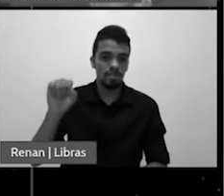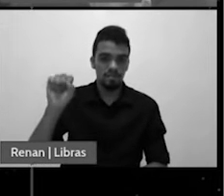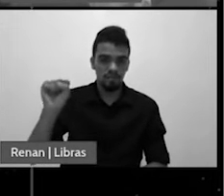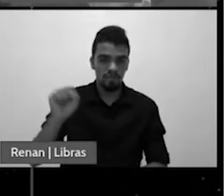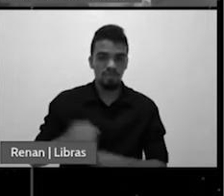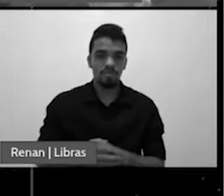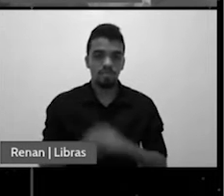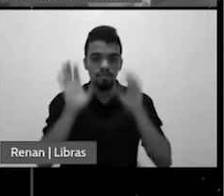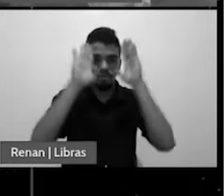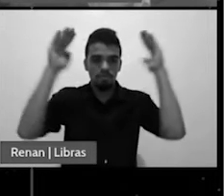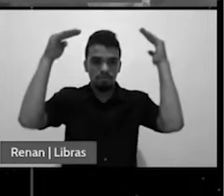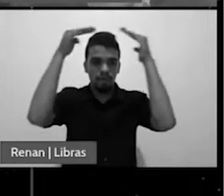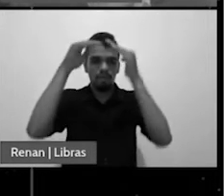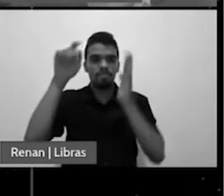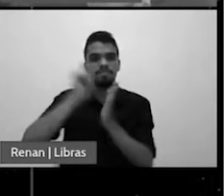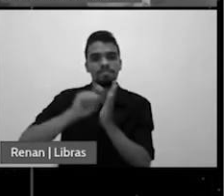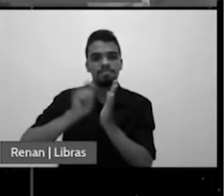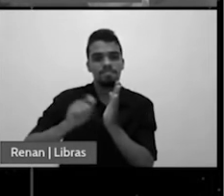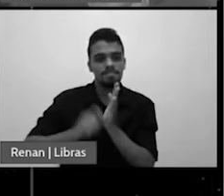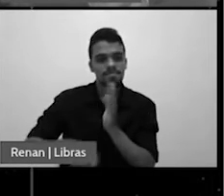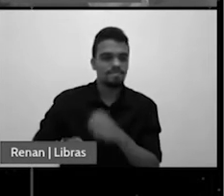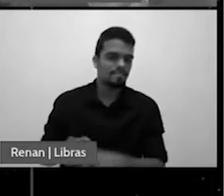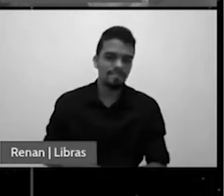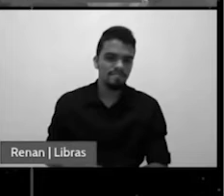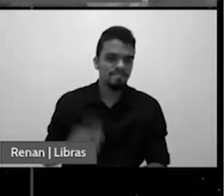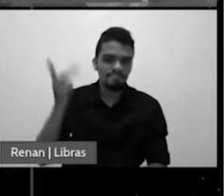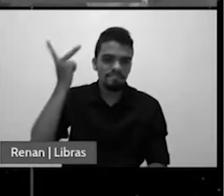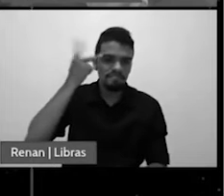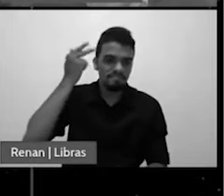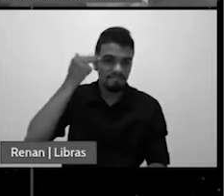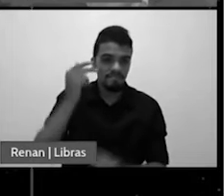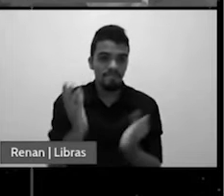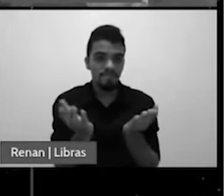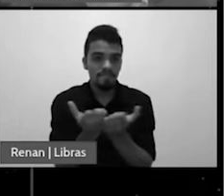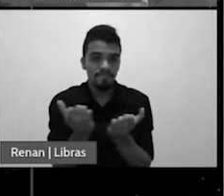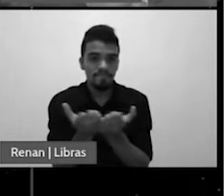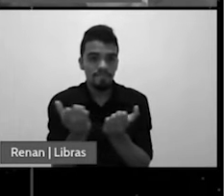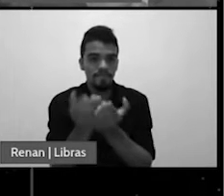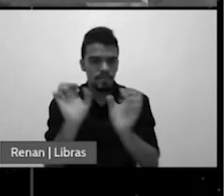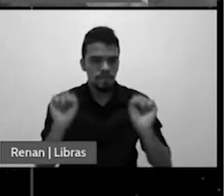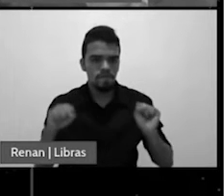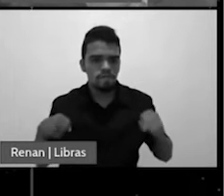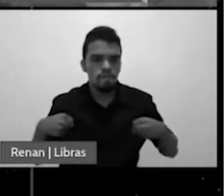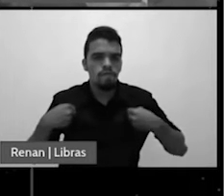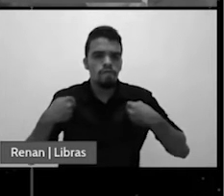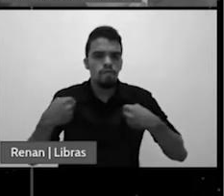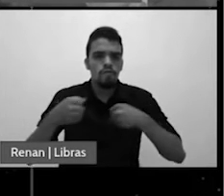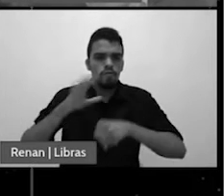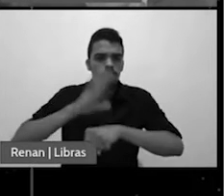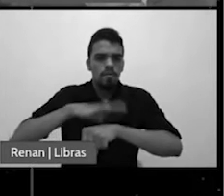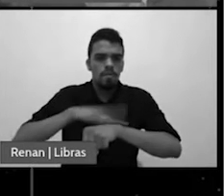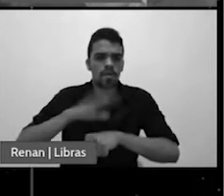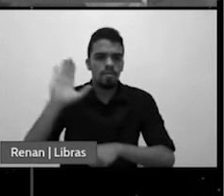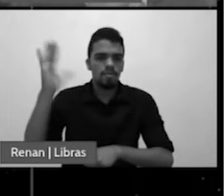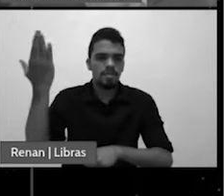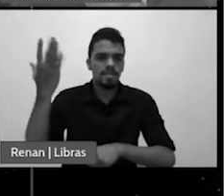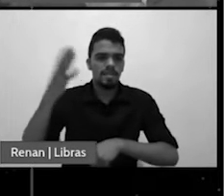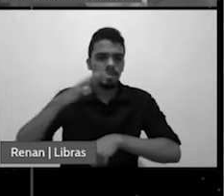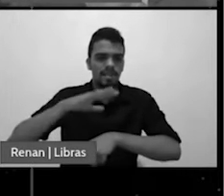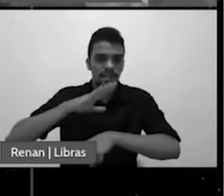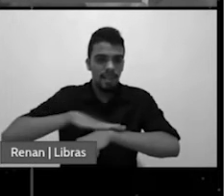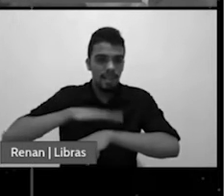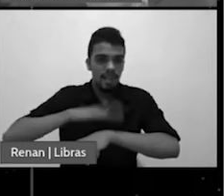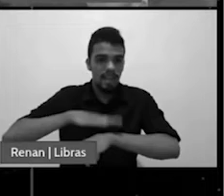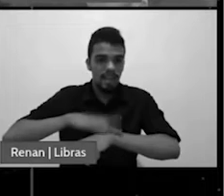é natural que os cristãos se esforcem para que também nas circunstâncias específicas do nosso tempo a legislação